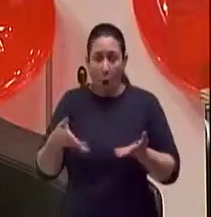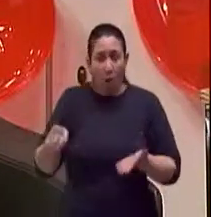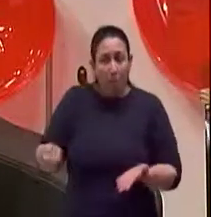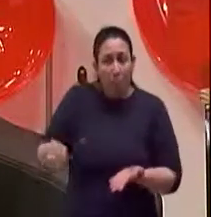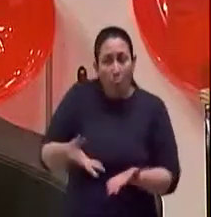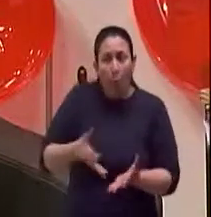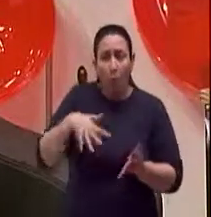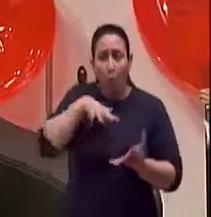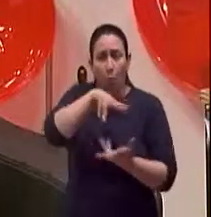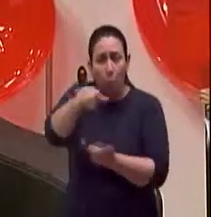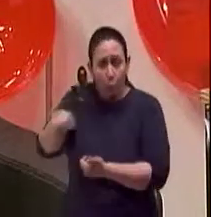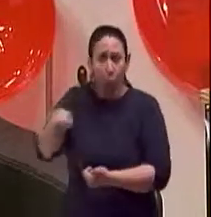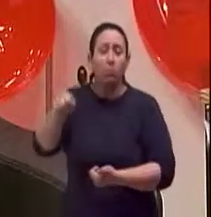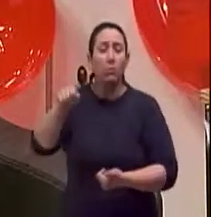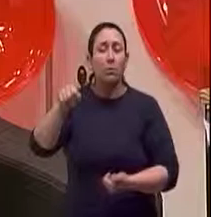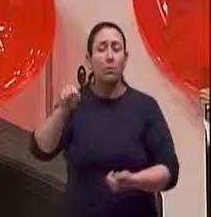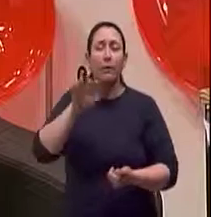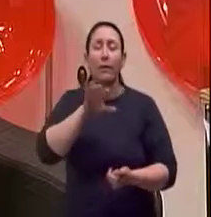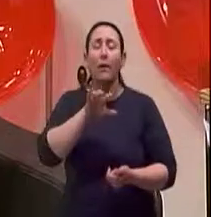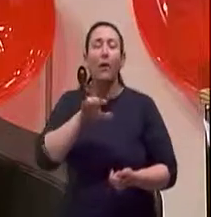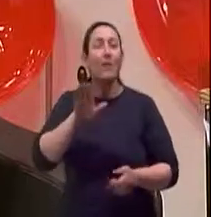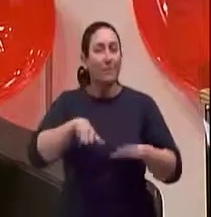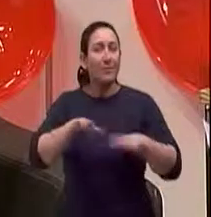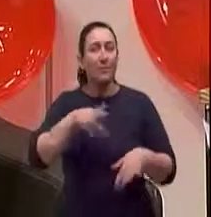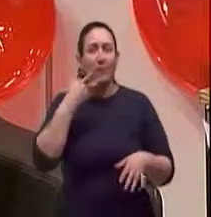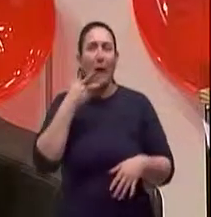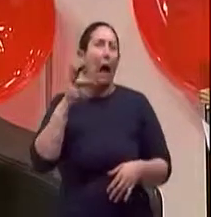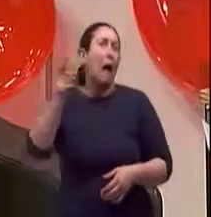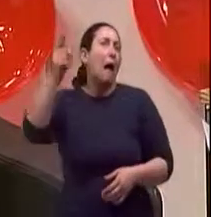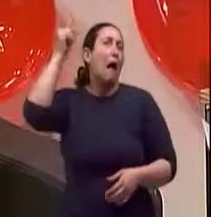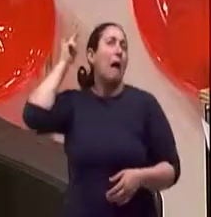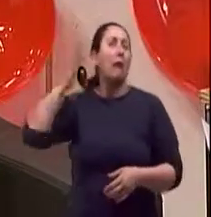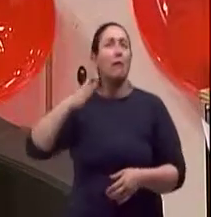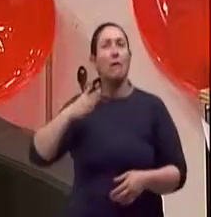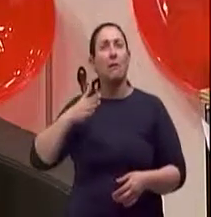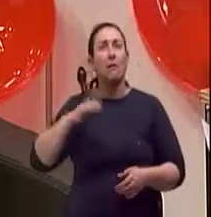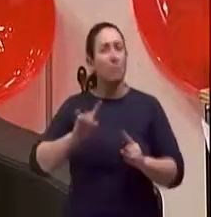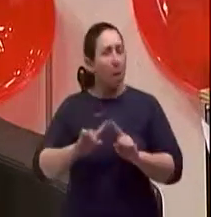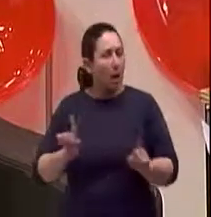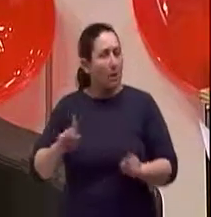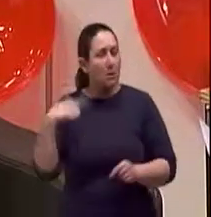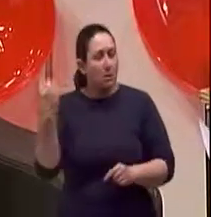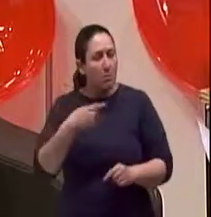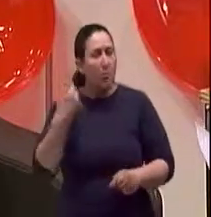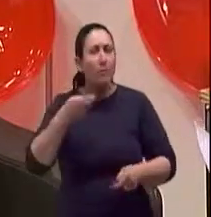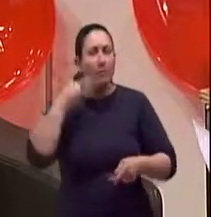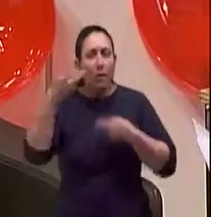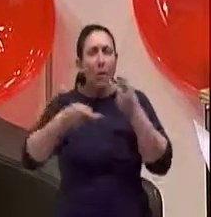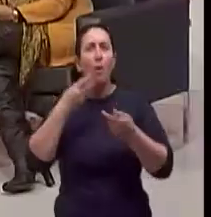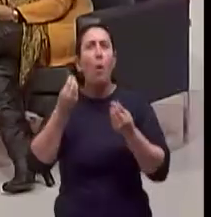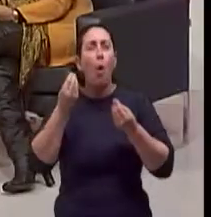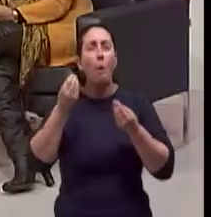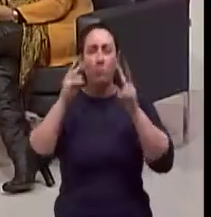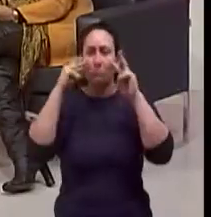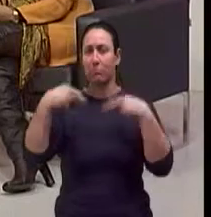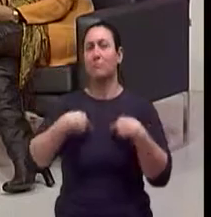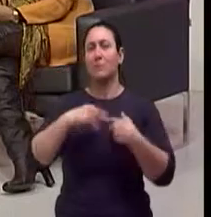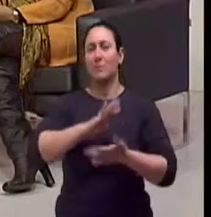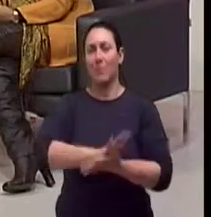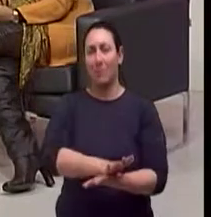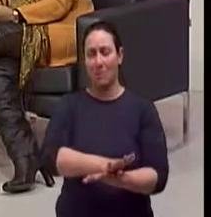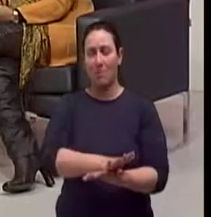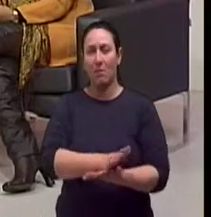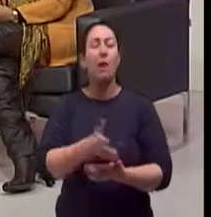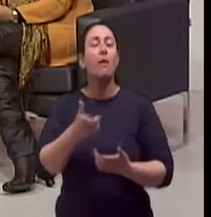de hoje, porque está vivendo, a gente escuta assim, ah, lá no meu tempo, quando a gente fala isso, a gente também já está se discriminando. E a discriminação